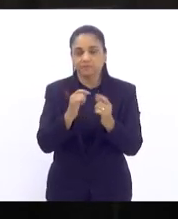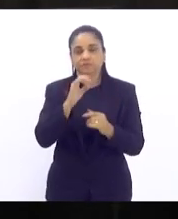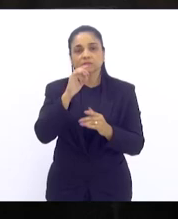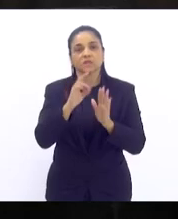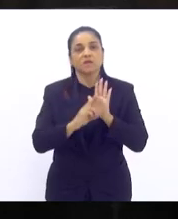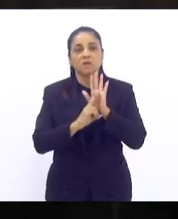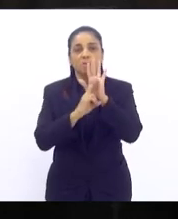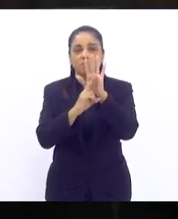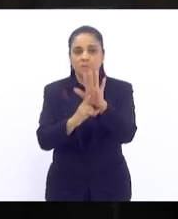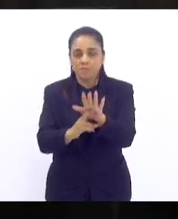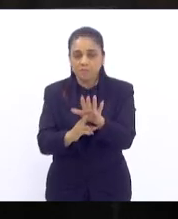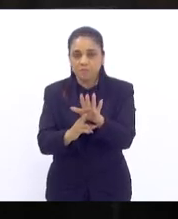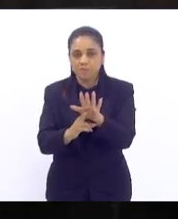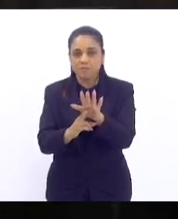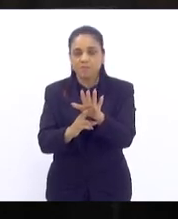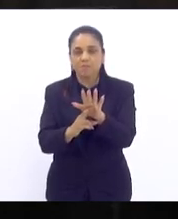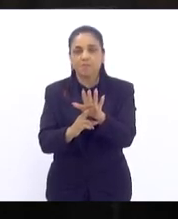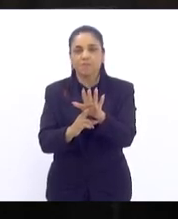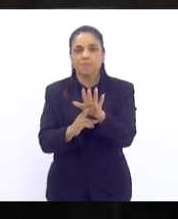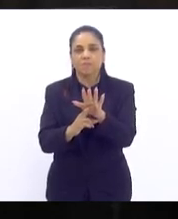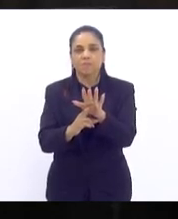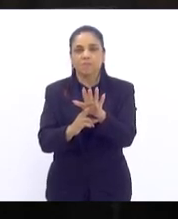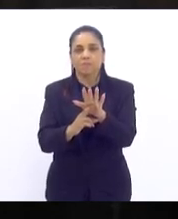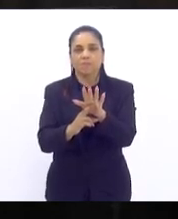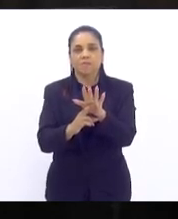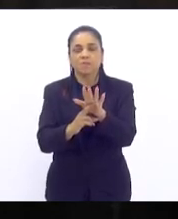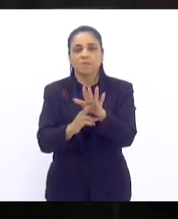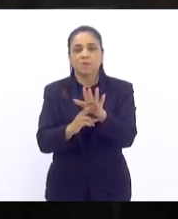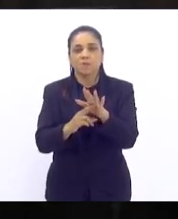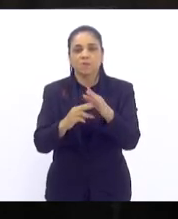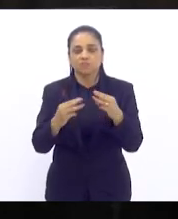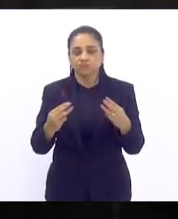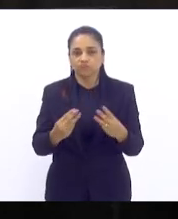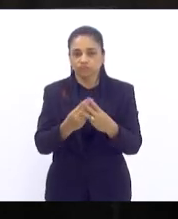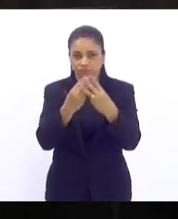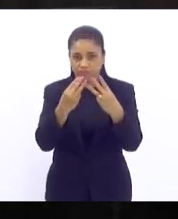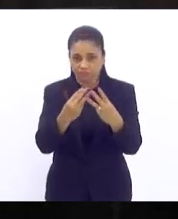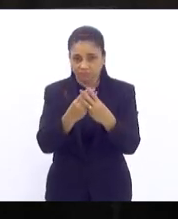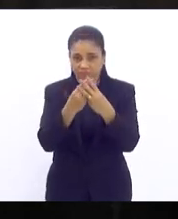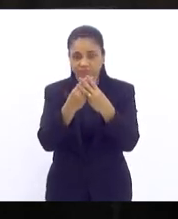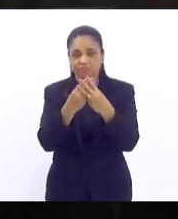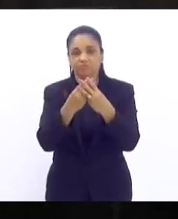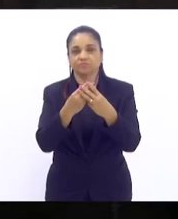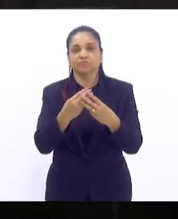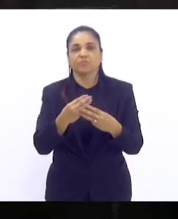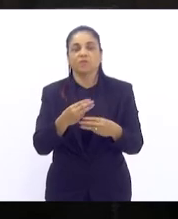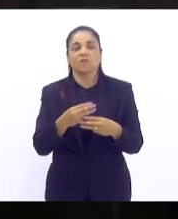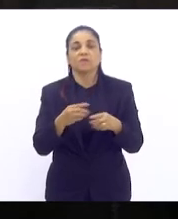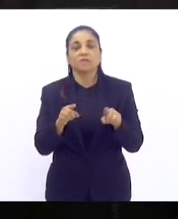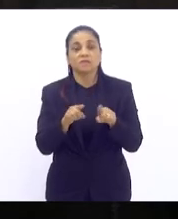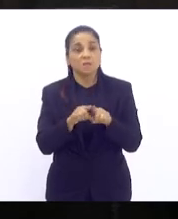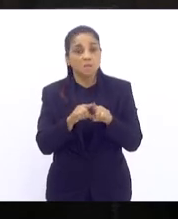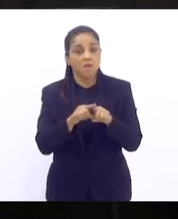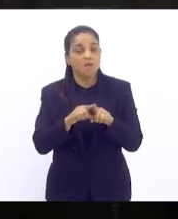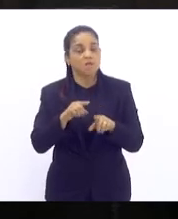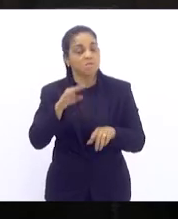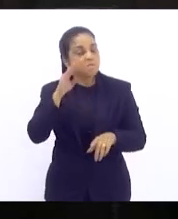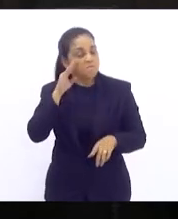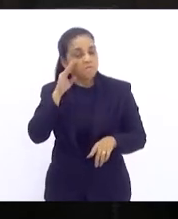representantes das religiões muçulmanas do judaísmo e tinha principalmente